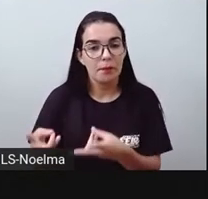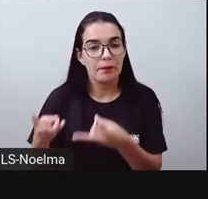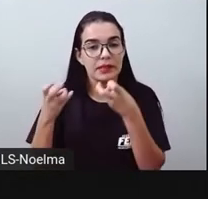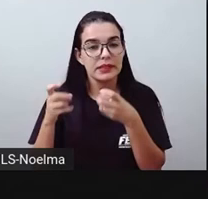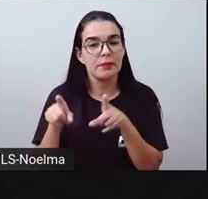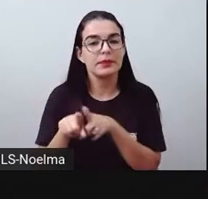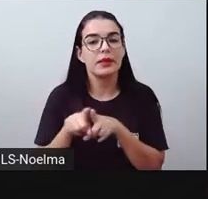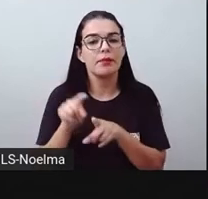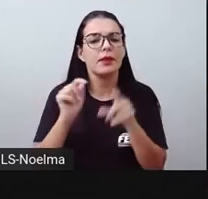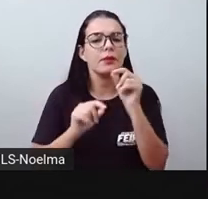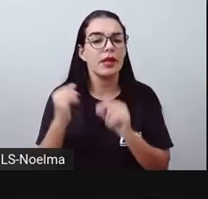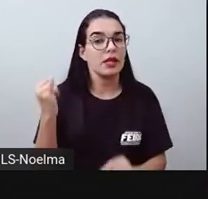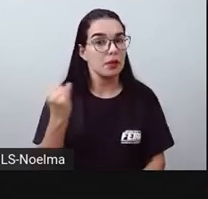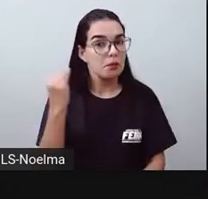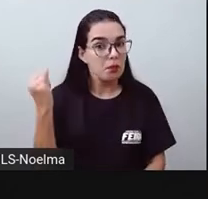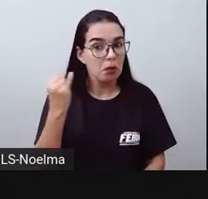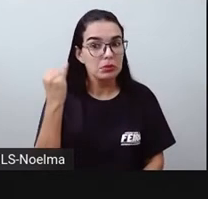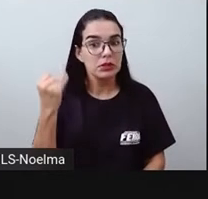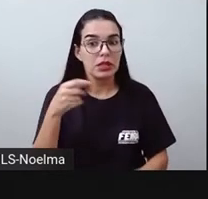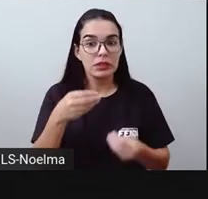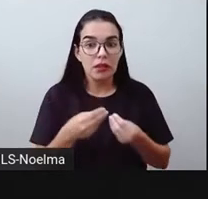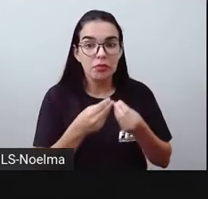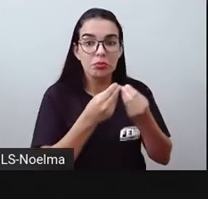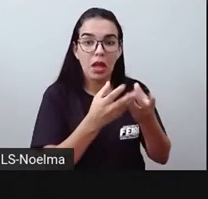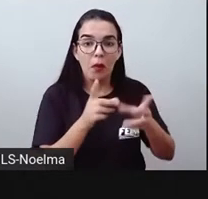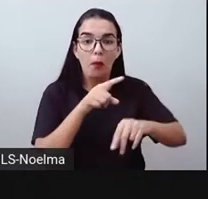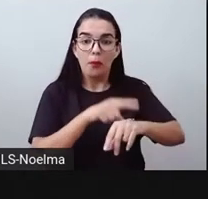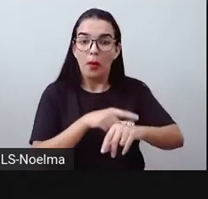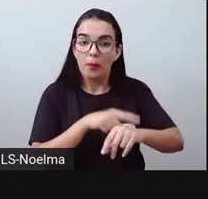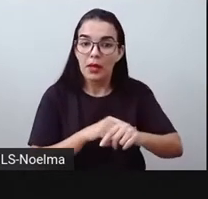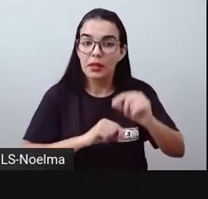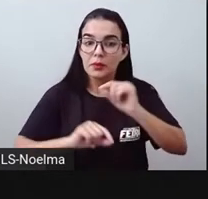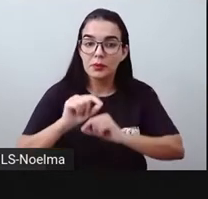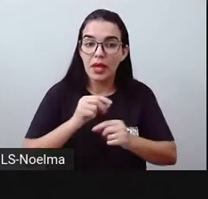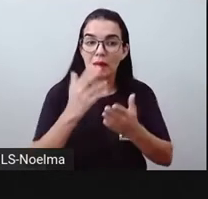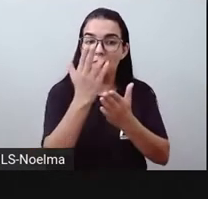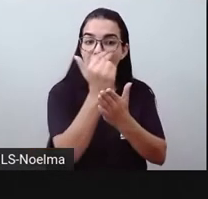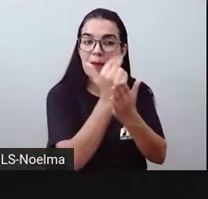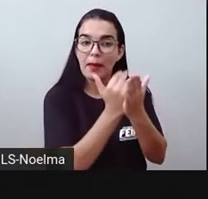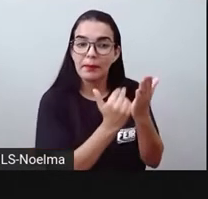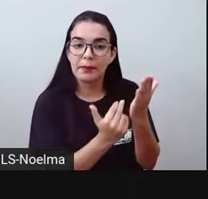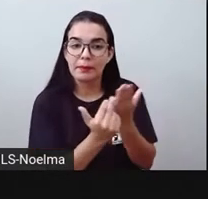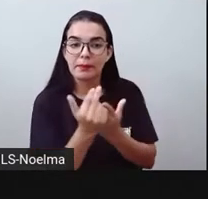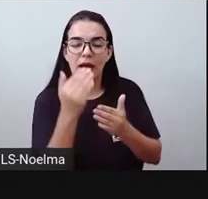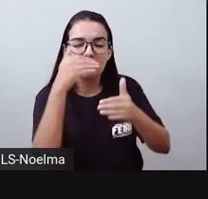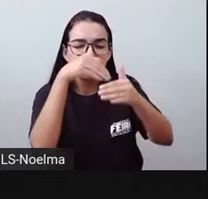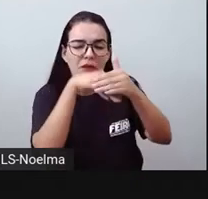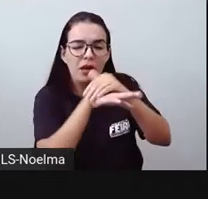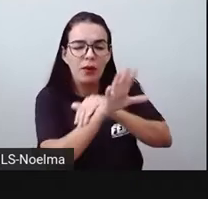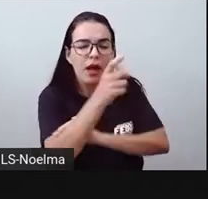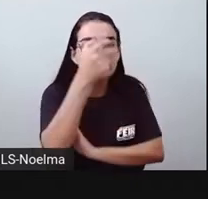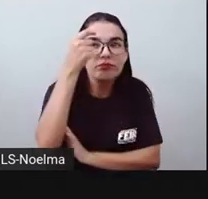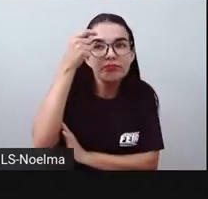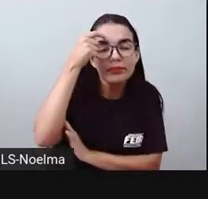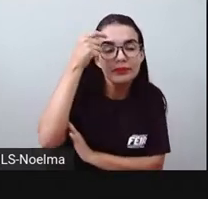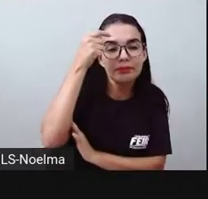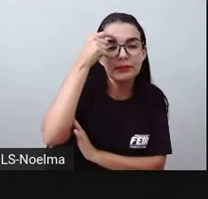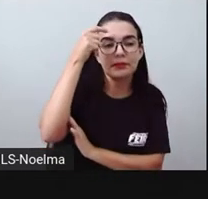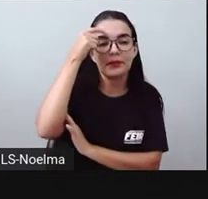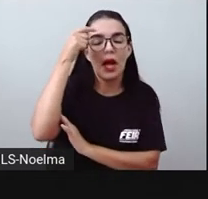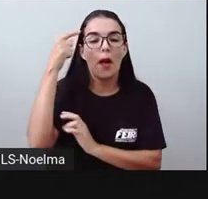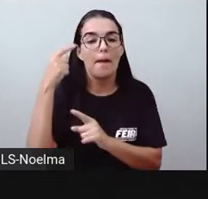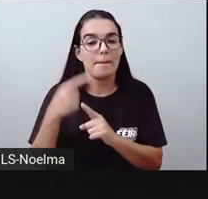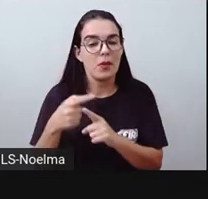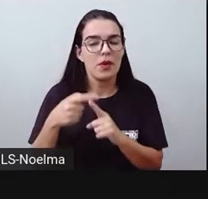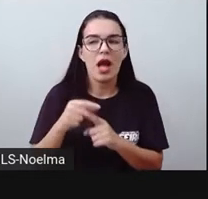importância foi dada a este momento a ponto de ser retratada, né? Ser guardada em memória, porque